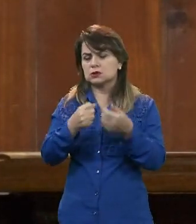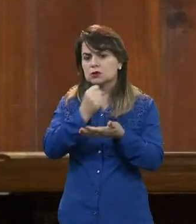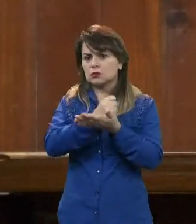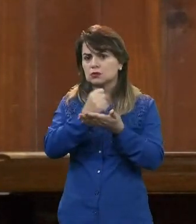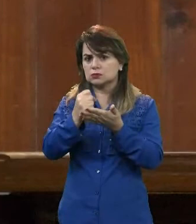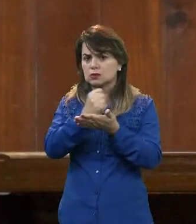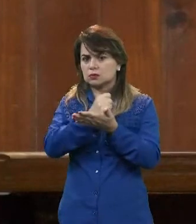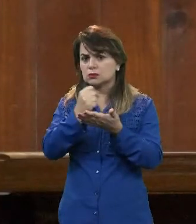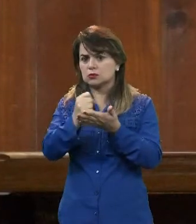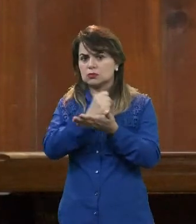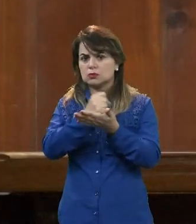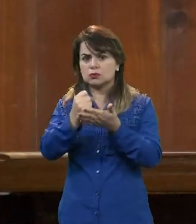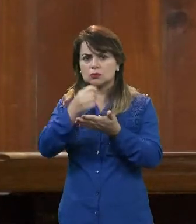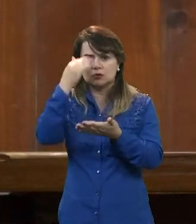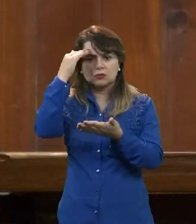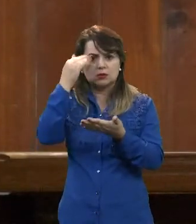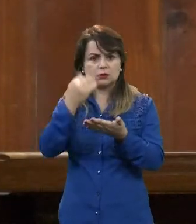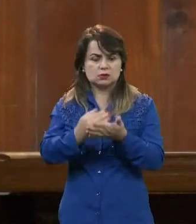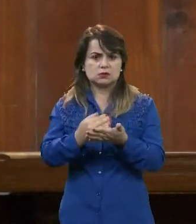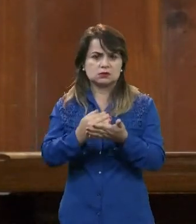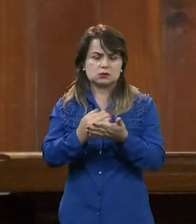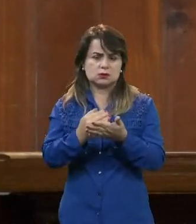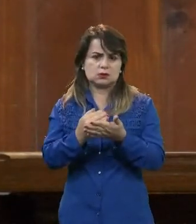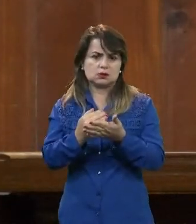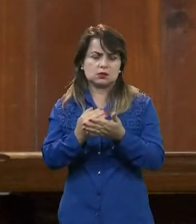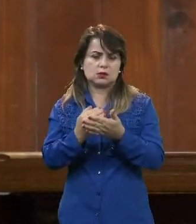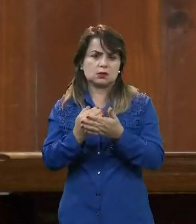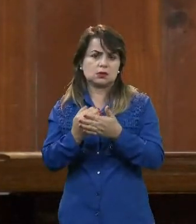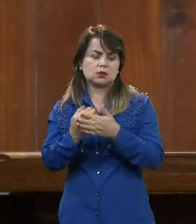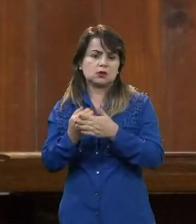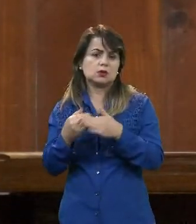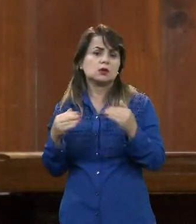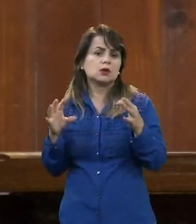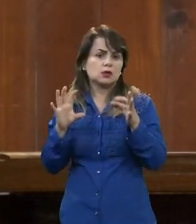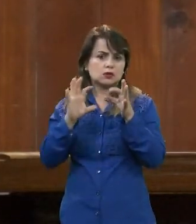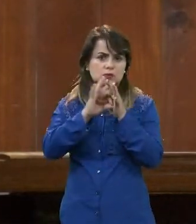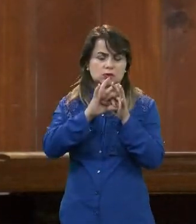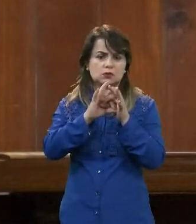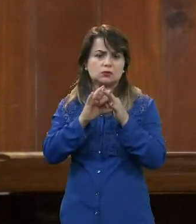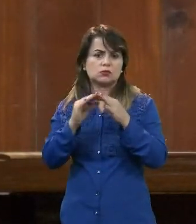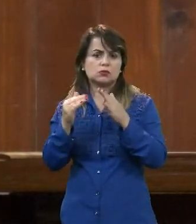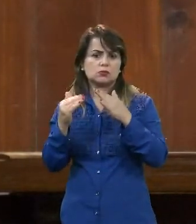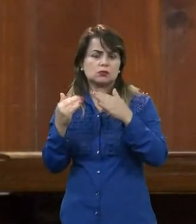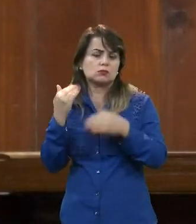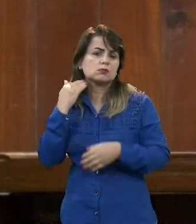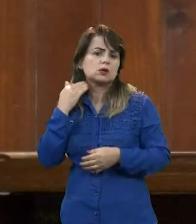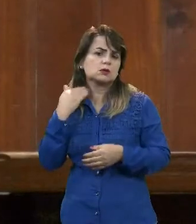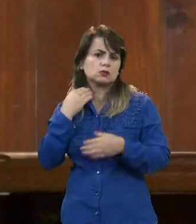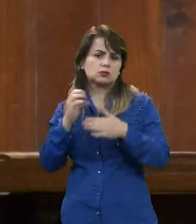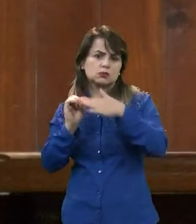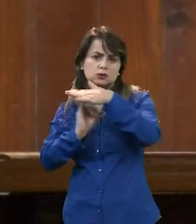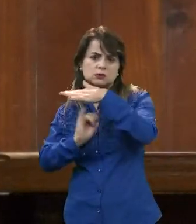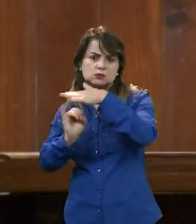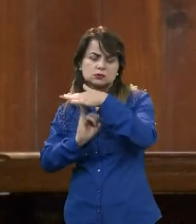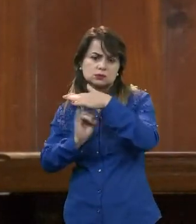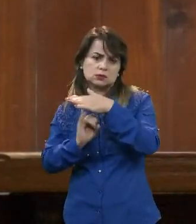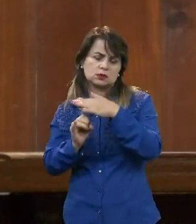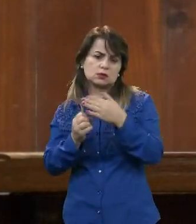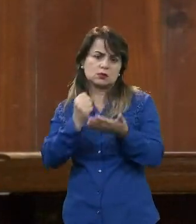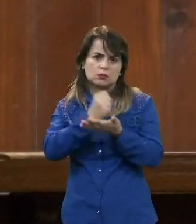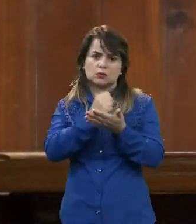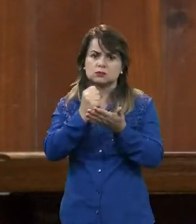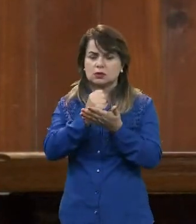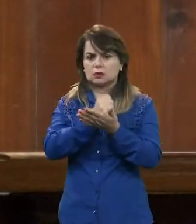ao prazo estabelecido entre as instituições para o contrato e também que haja margem consignável, porque isso é uma questão